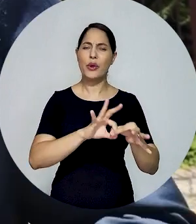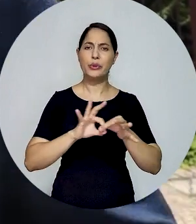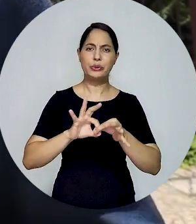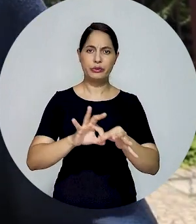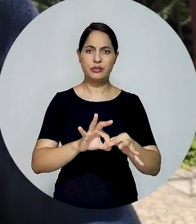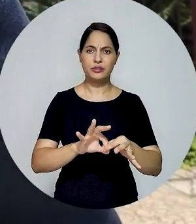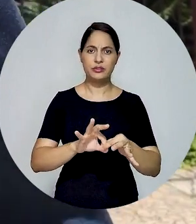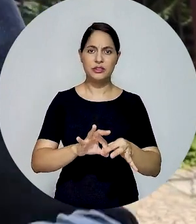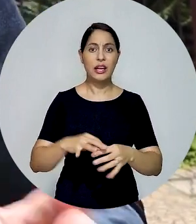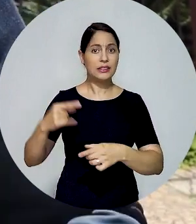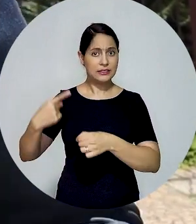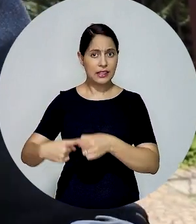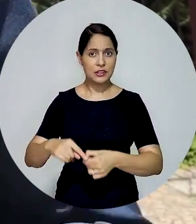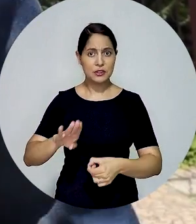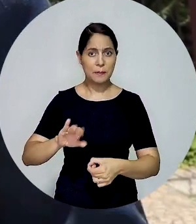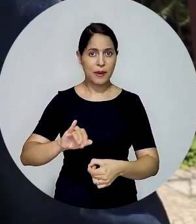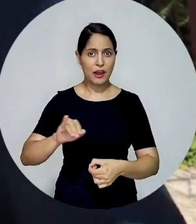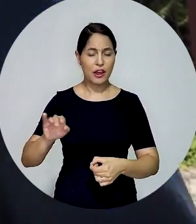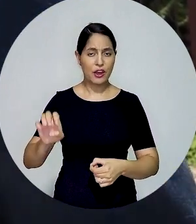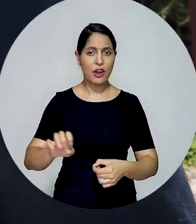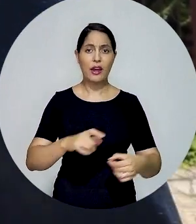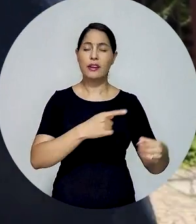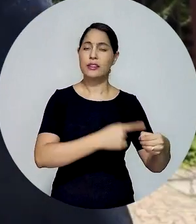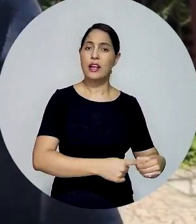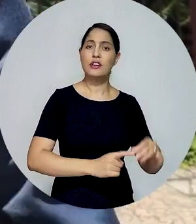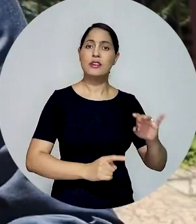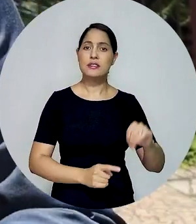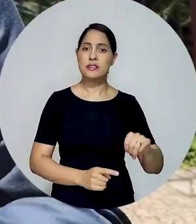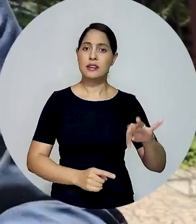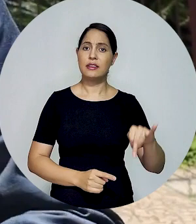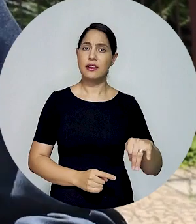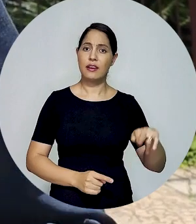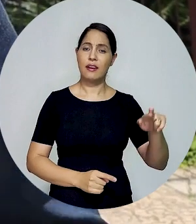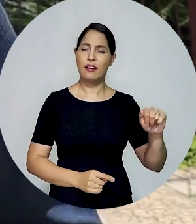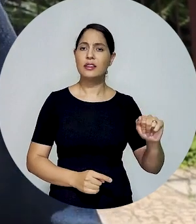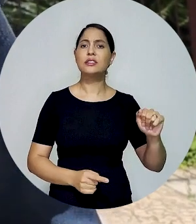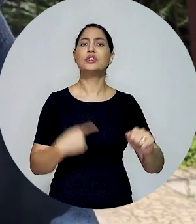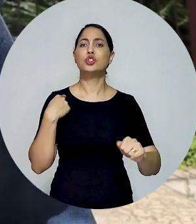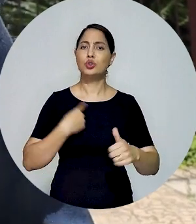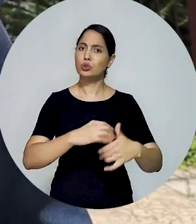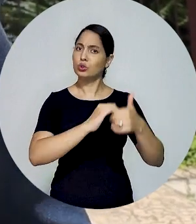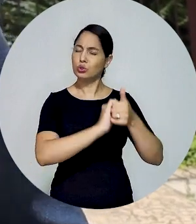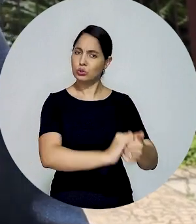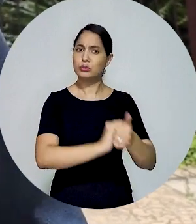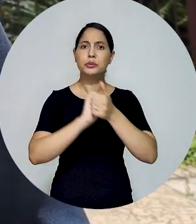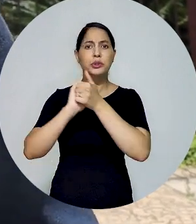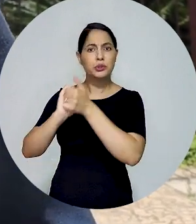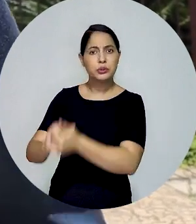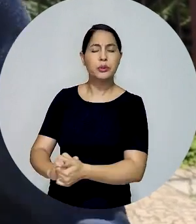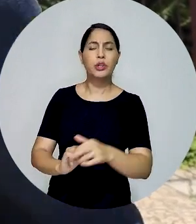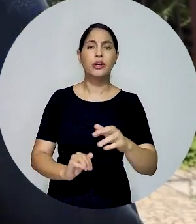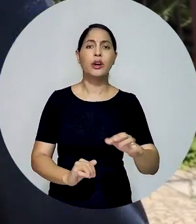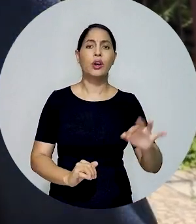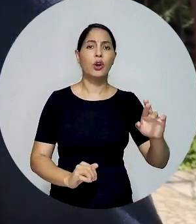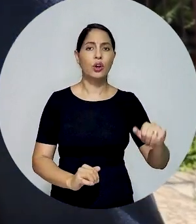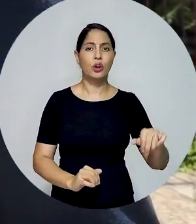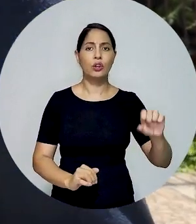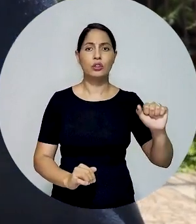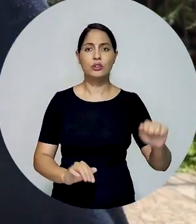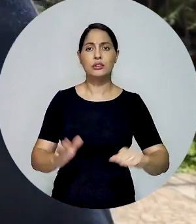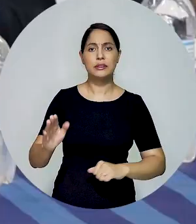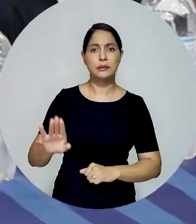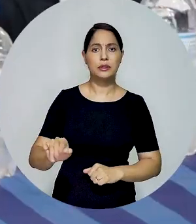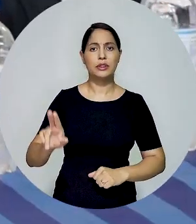juntamente com as nossas subsessões de Bagé e de Santana do Livramento. Eu quero cumprimentar a presidente Márcia Rochinhas e o presidente Glênio